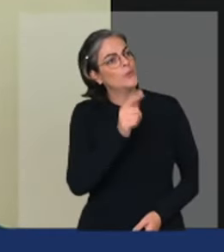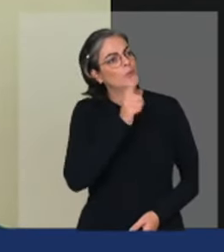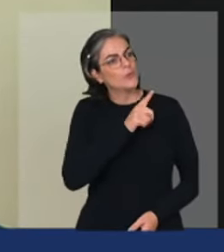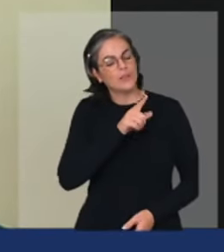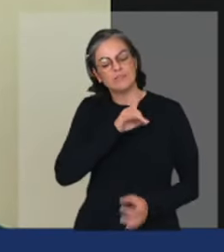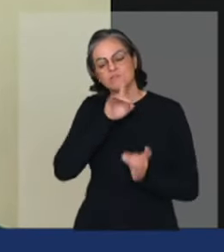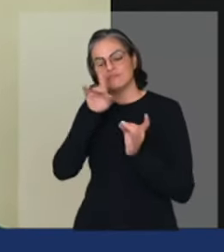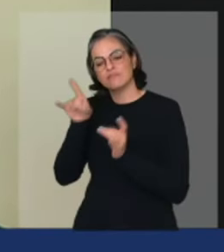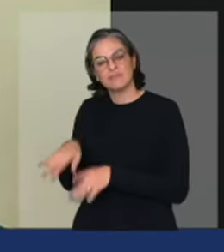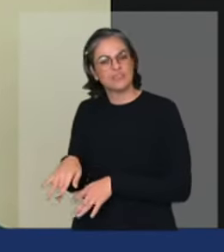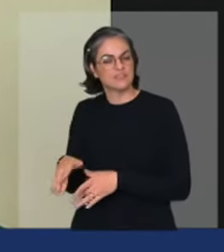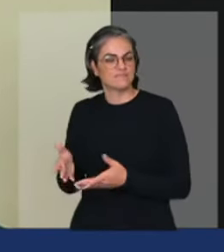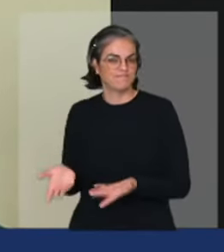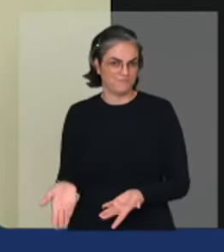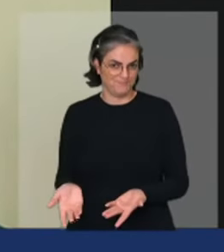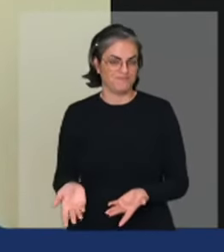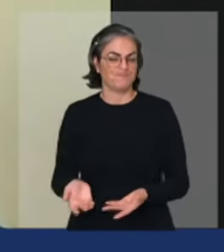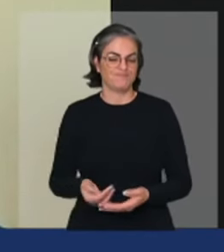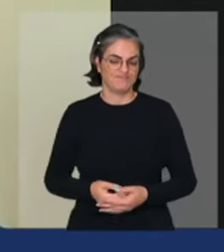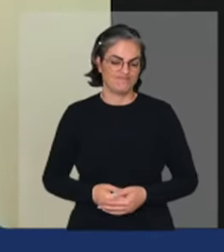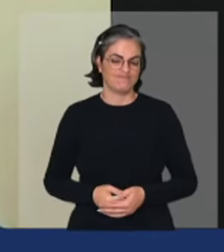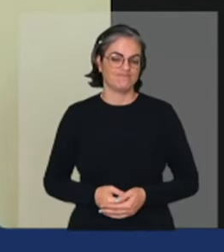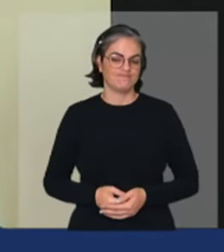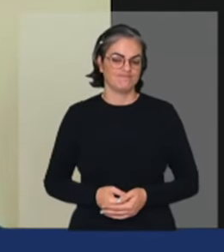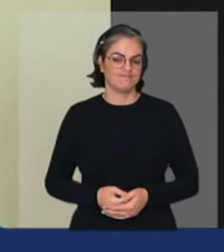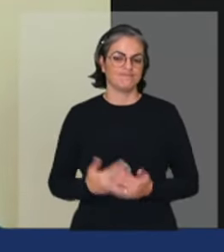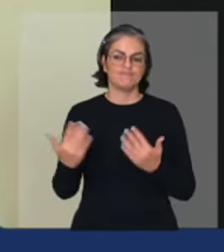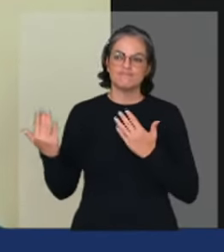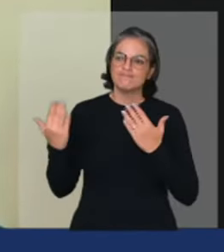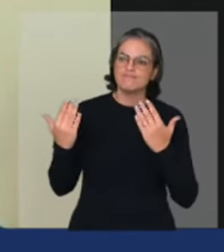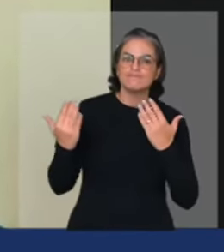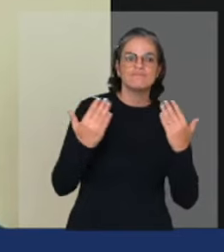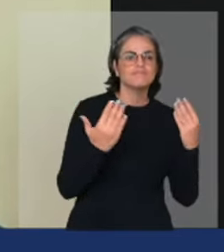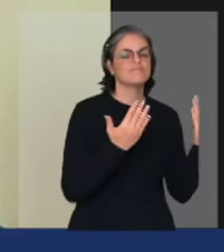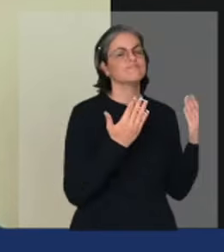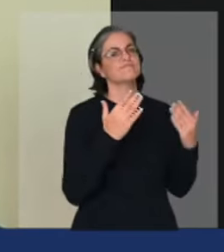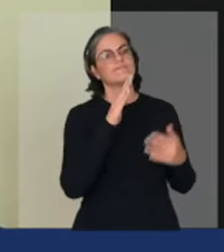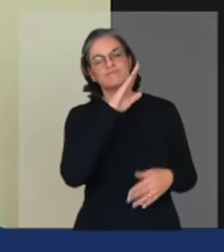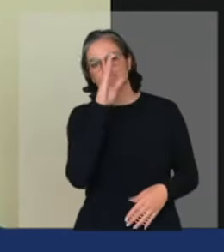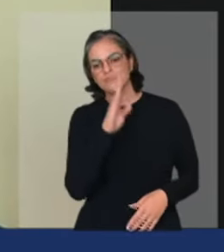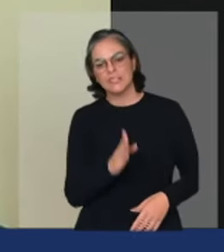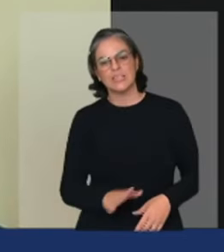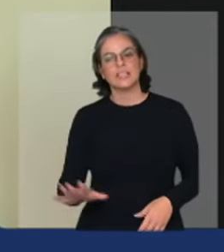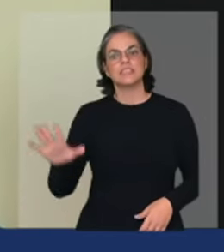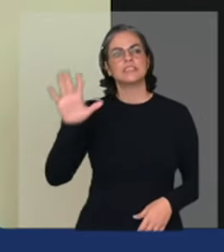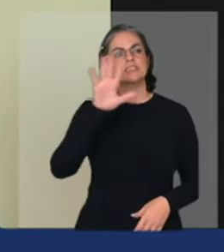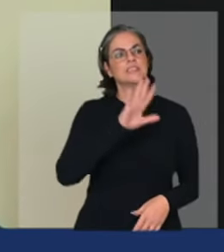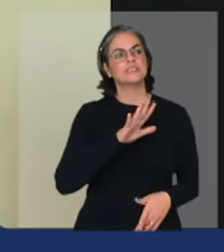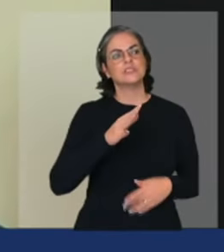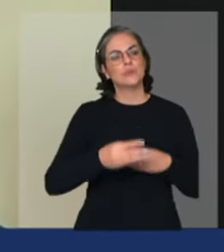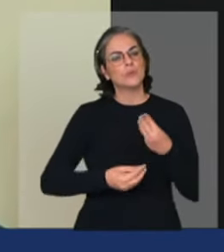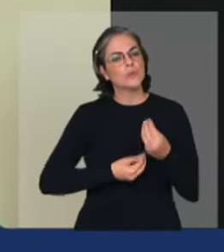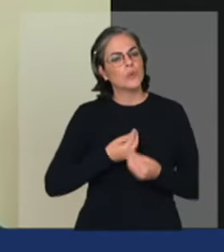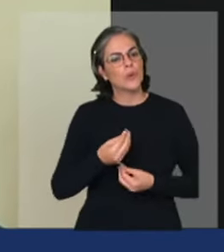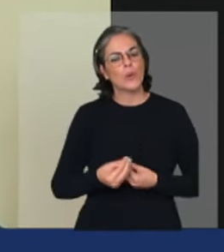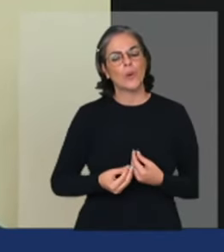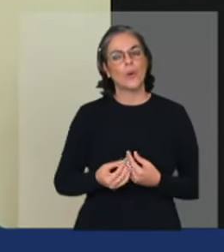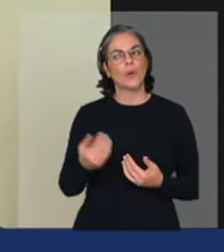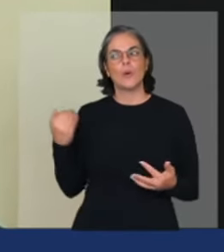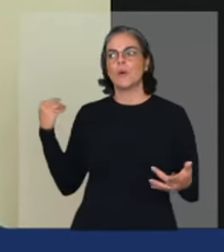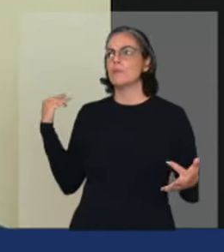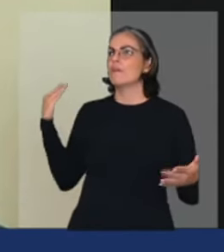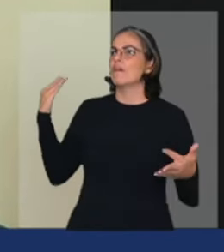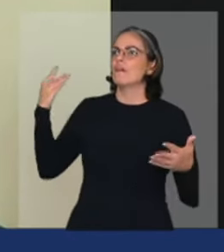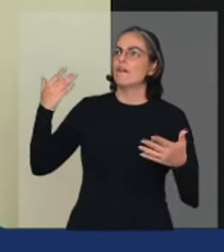do nosso país se analisarmos a pirâmide da geografia humana no campo brasileiro nas últimas décadas